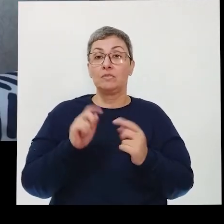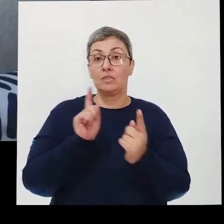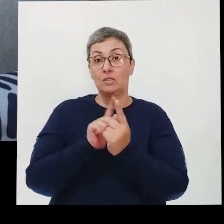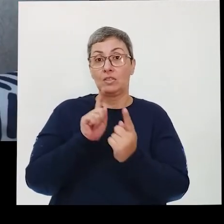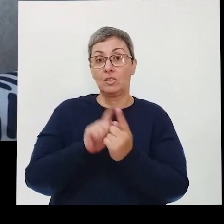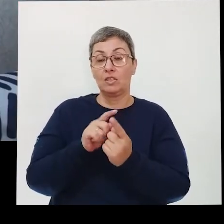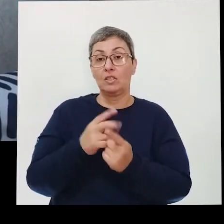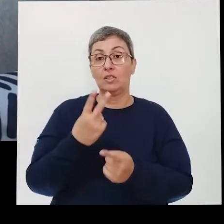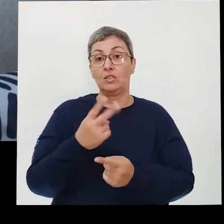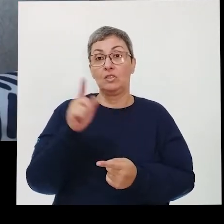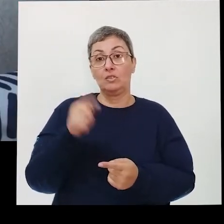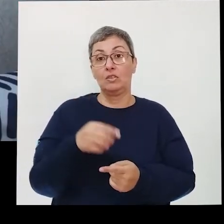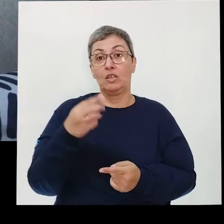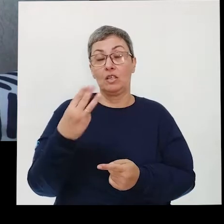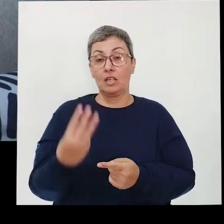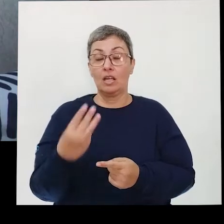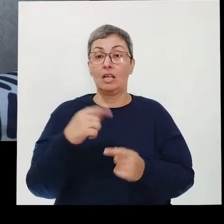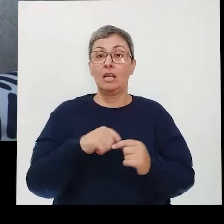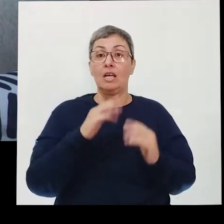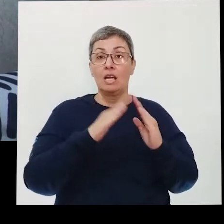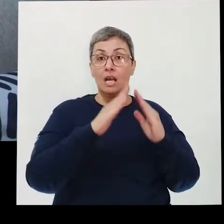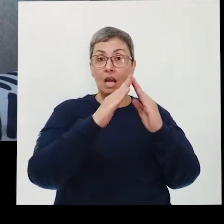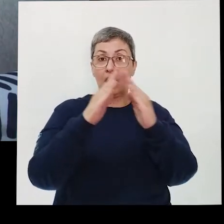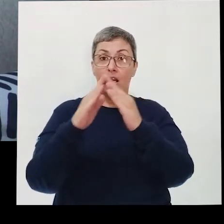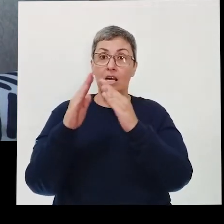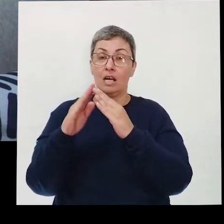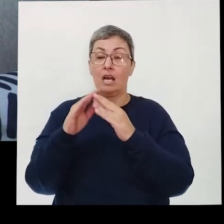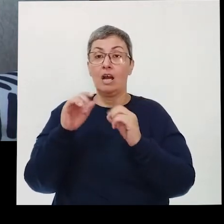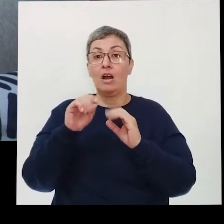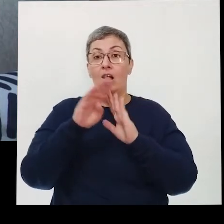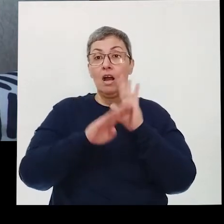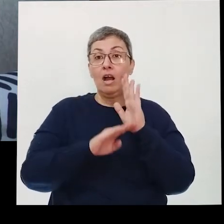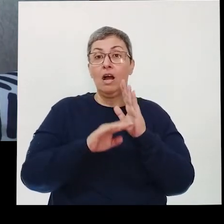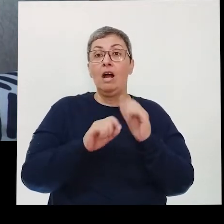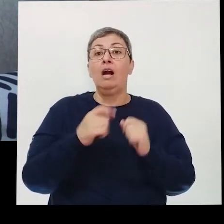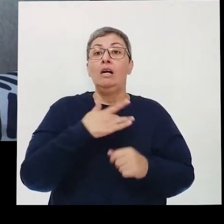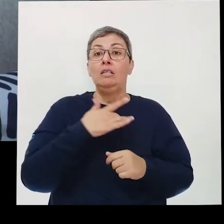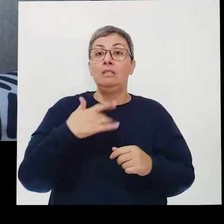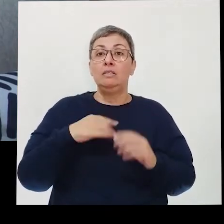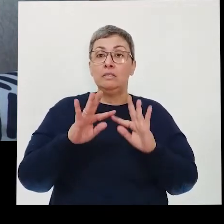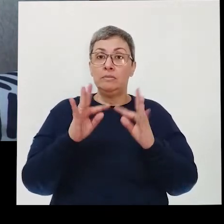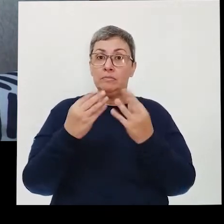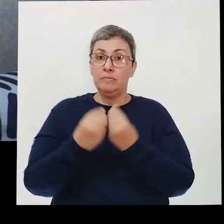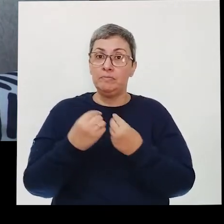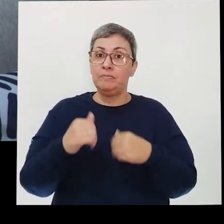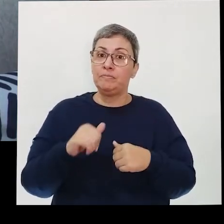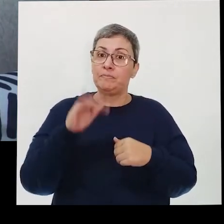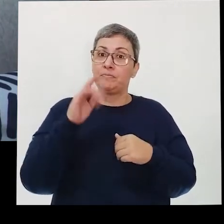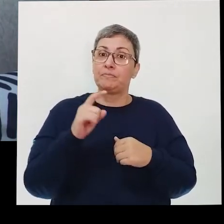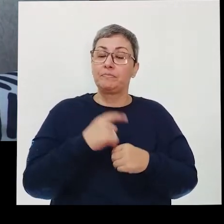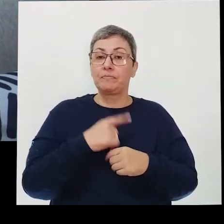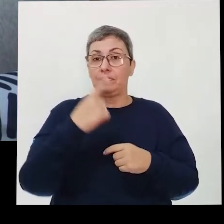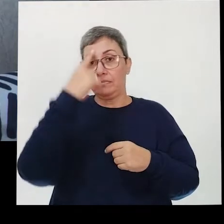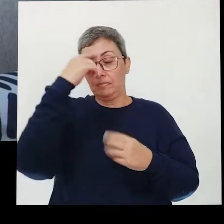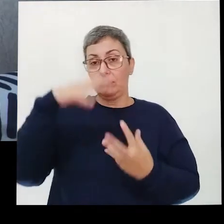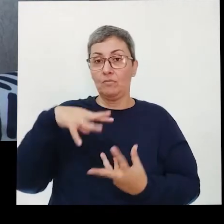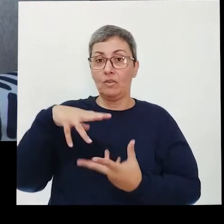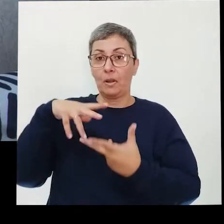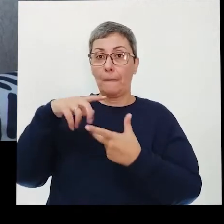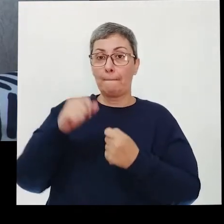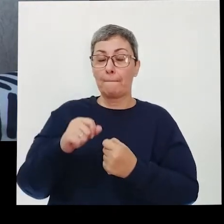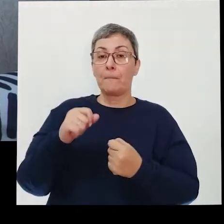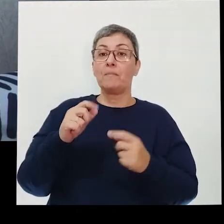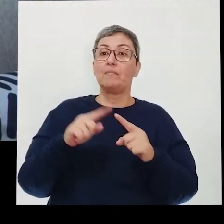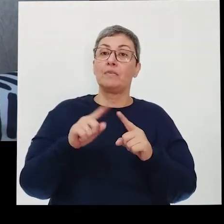Atendimento a dois terços de brasileiros, de casa em casa, por meio do programa Saúde da Família, que é a maior iniciativa do mundo em atenção